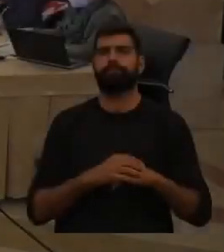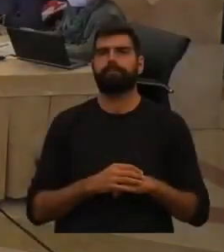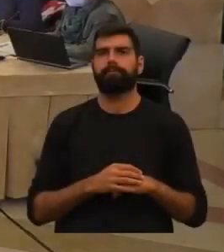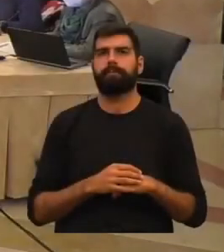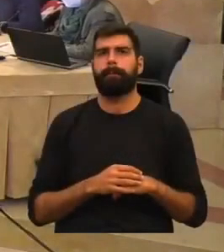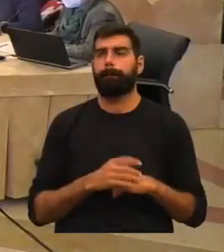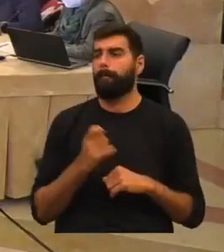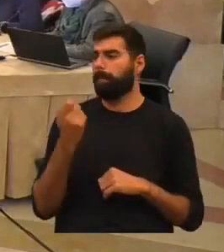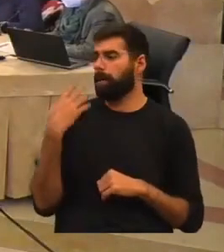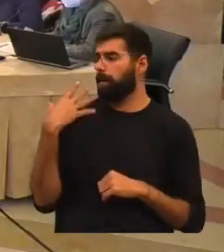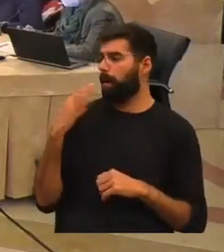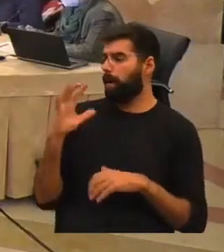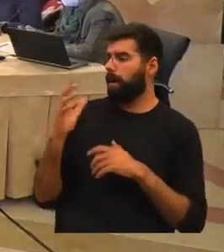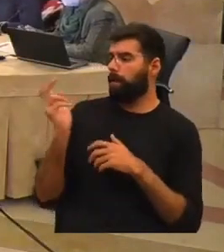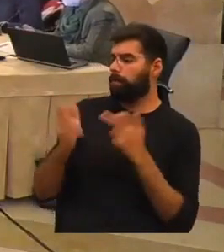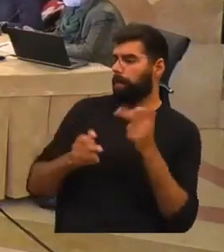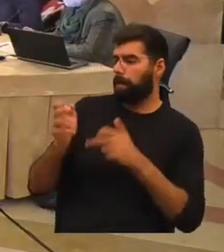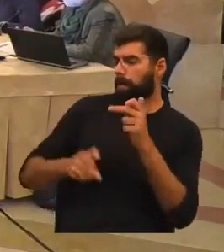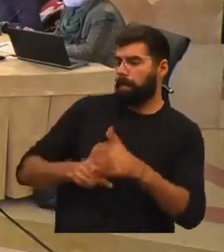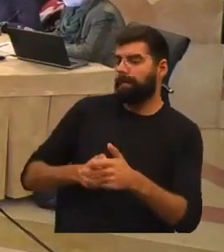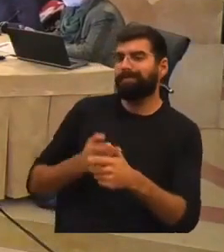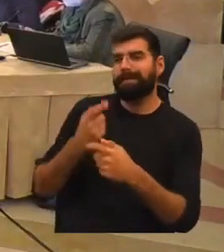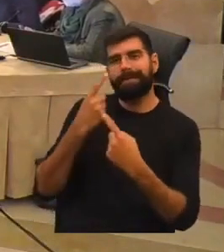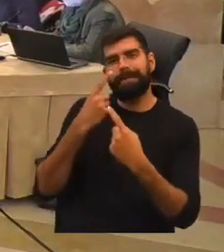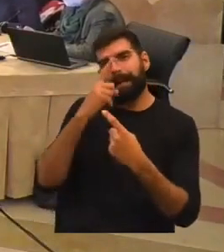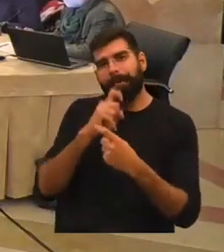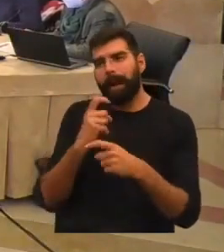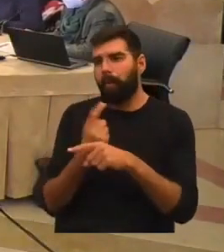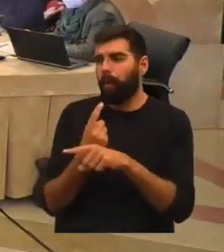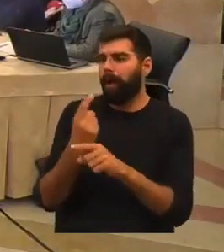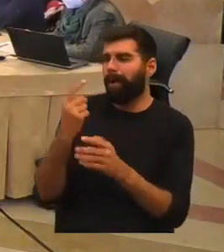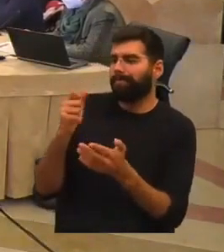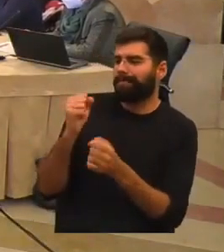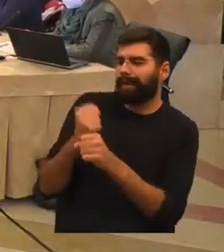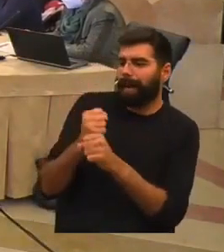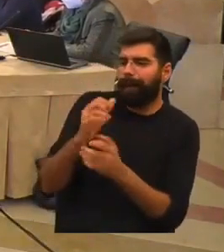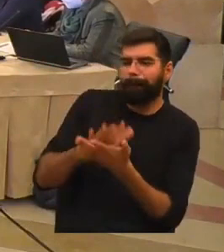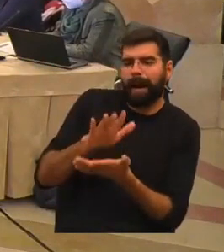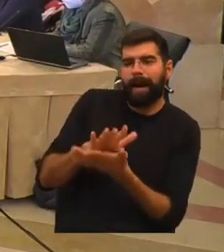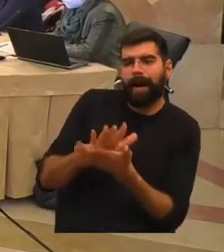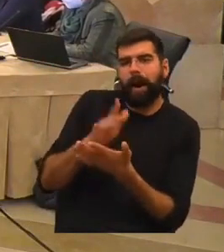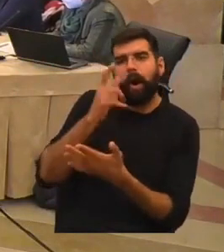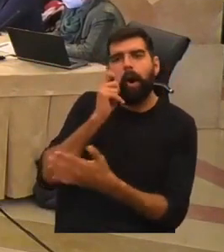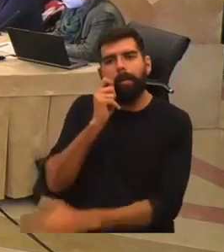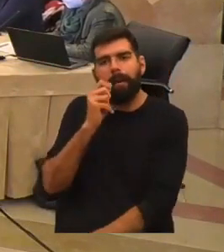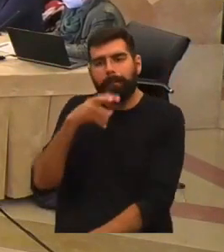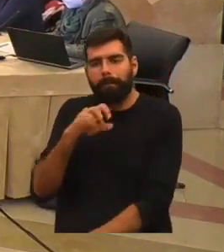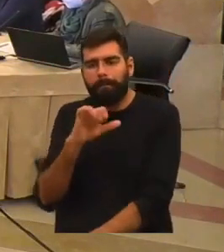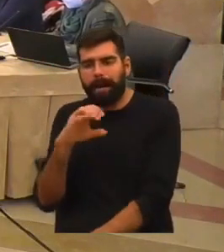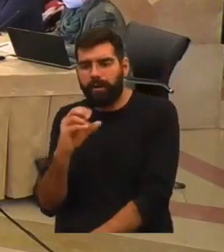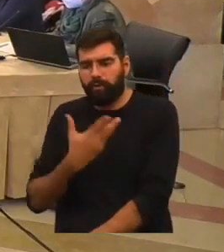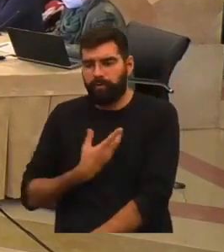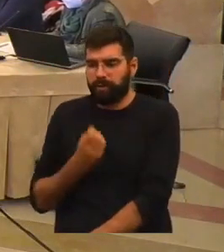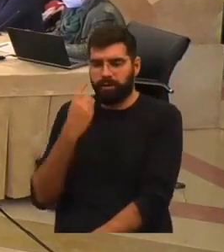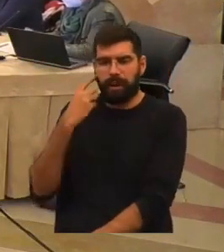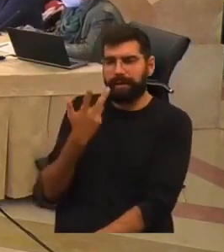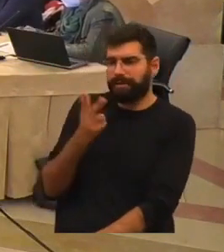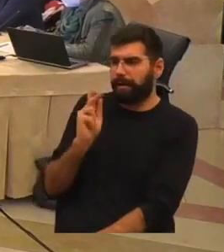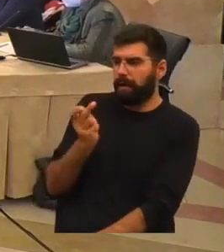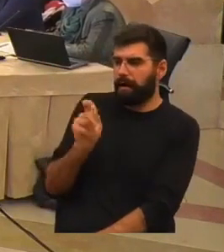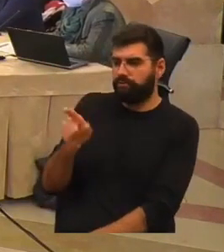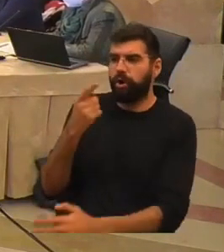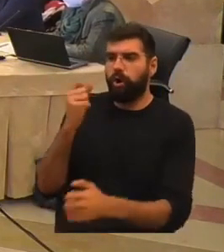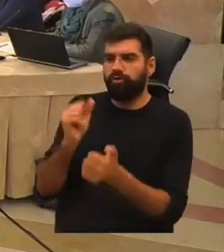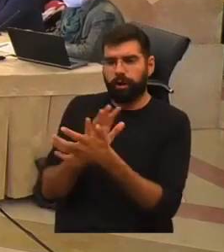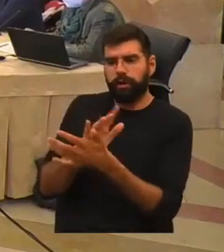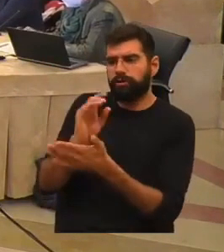Eventos recentes vieram, com toda a Justiça, recuperar a obra escrita publicada há mais de 100 anos de Mário Domingues, jornalista, cronista,